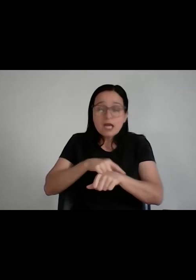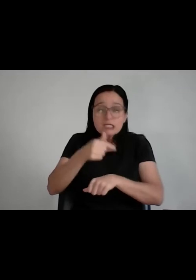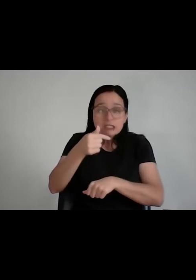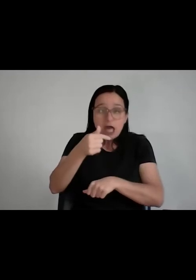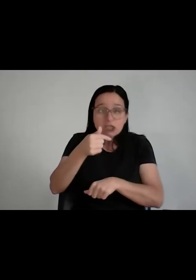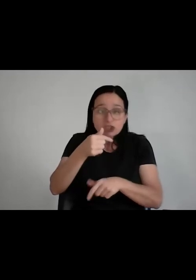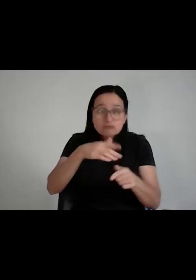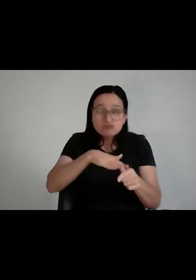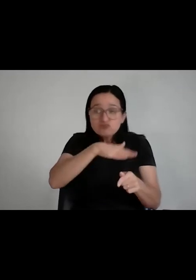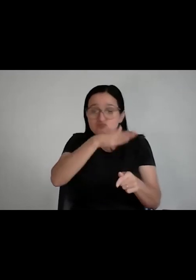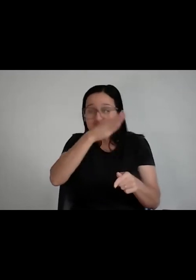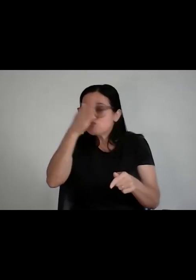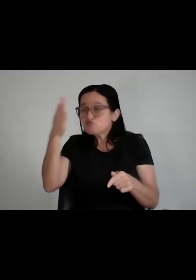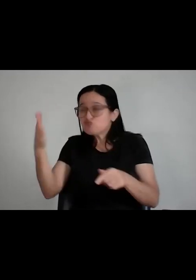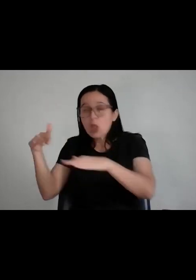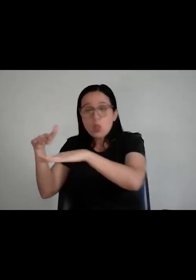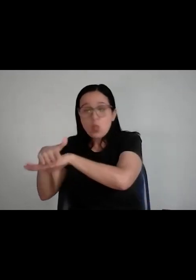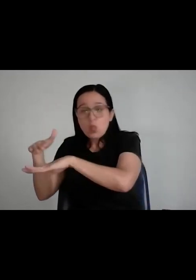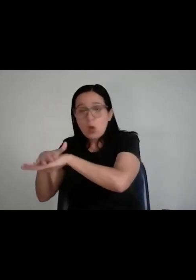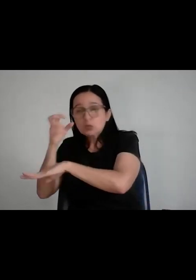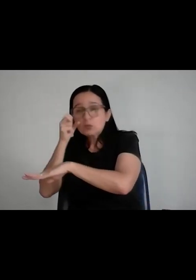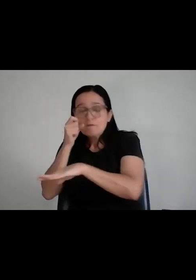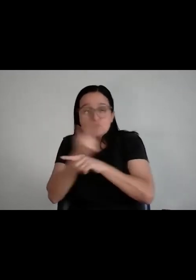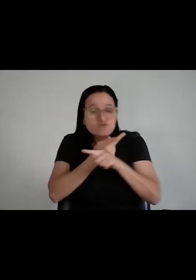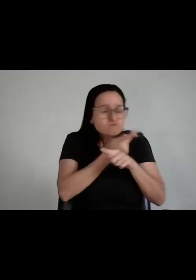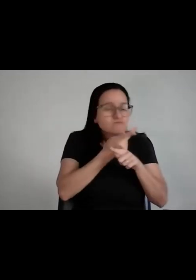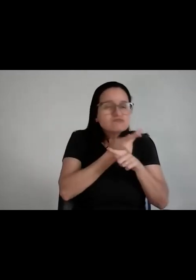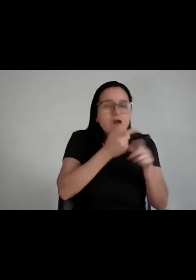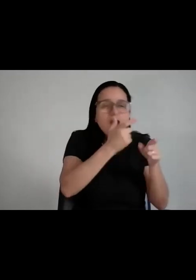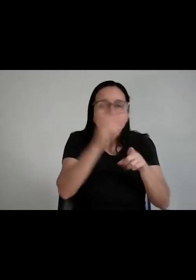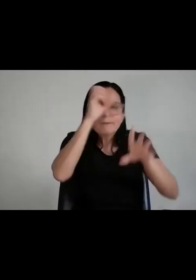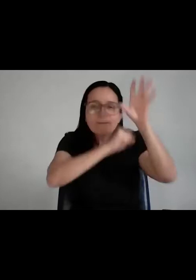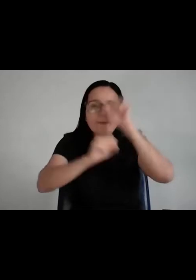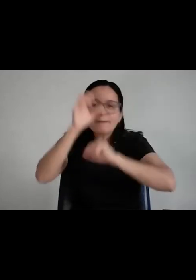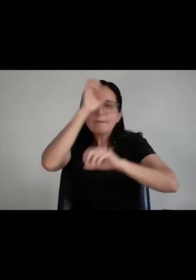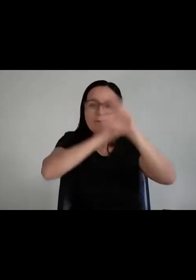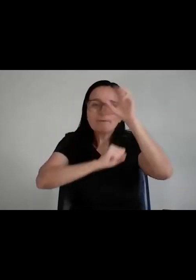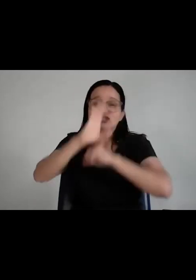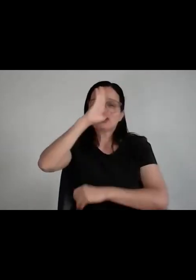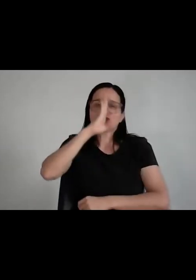procurando alguma coisa de graça, de conhecimento que eu pudesse adquirir.